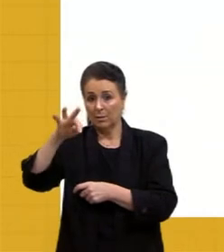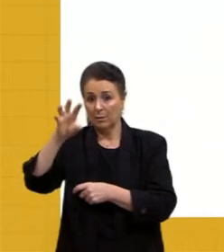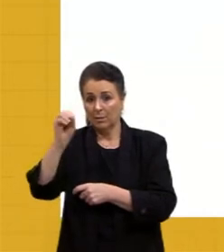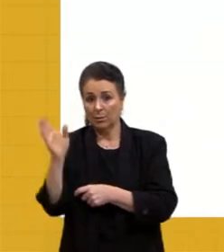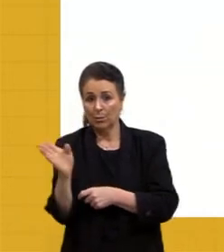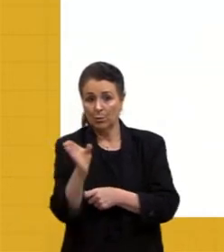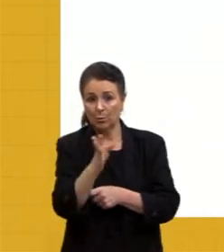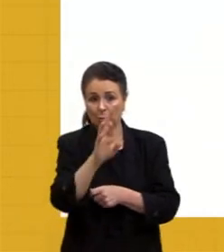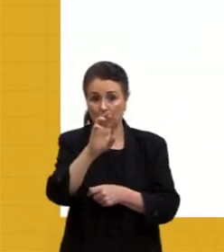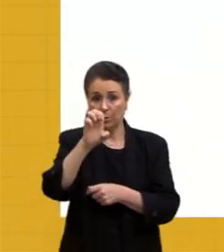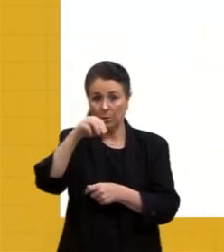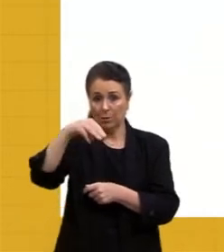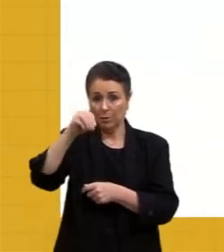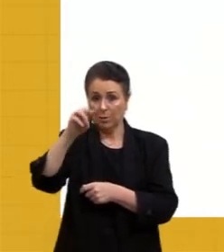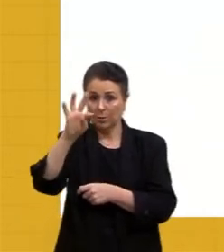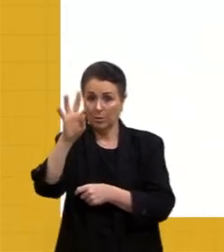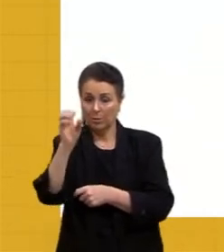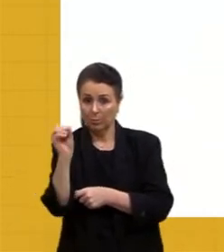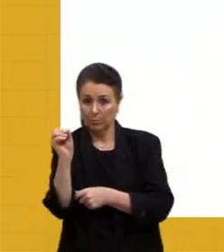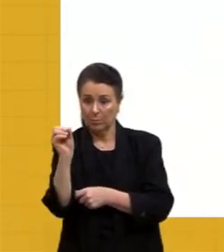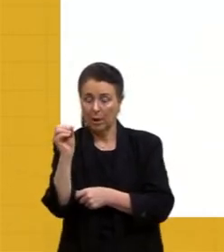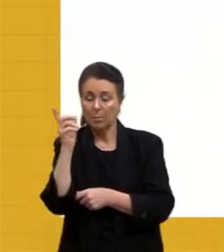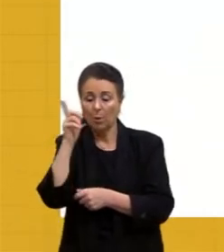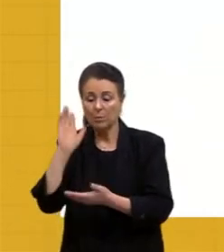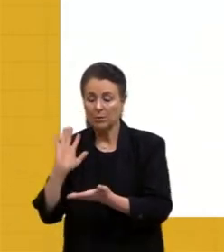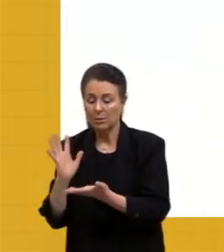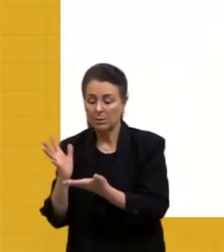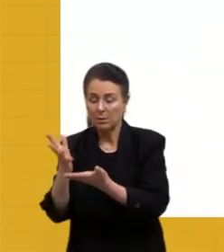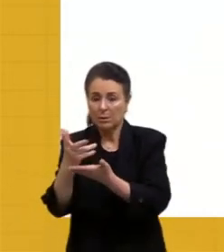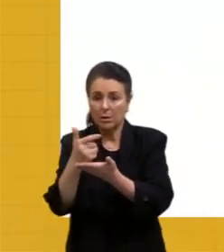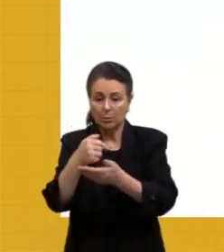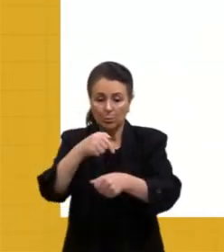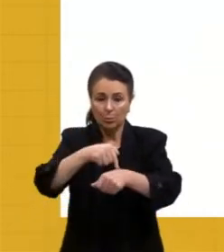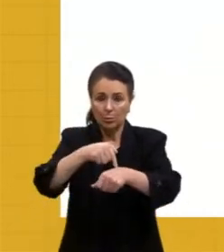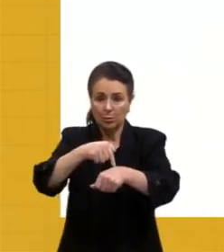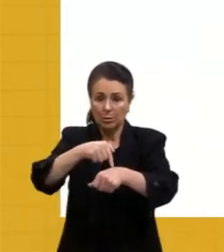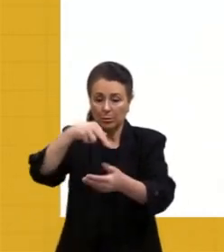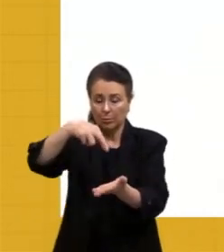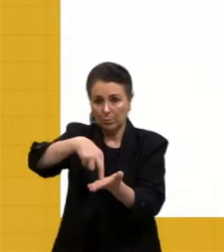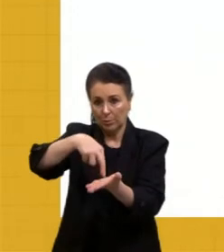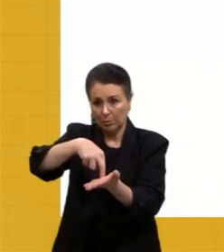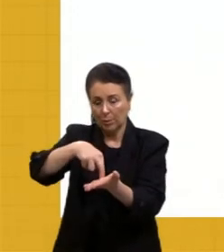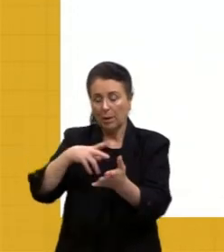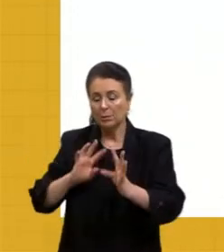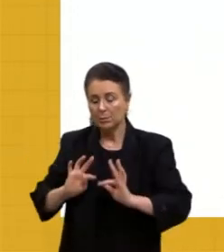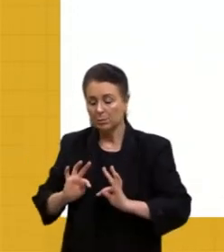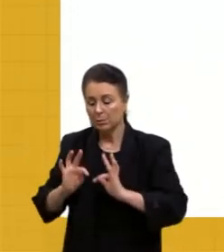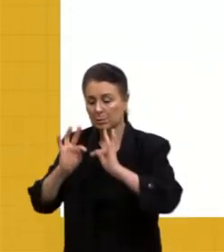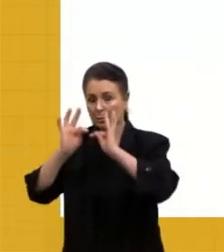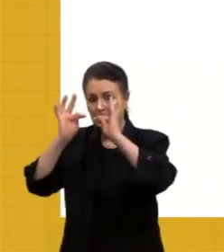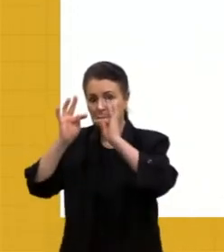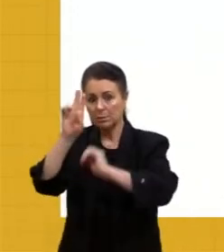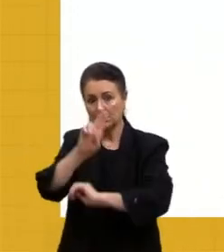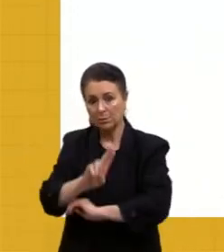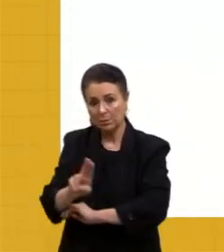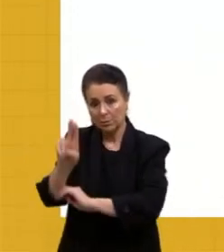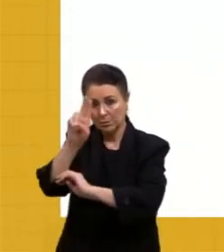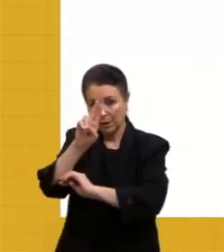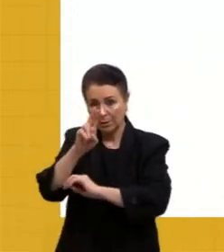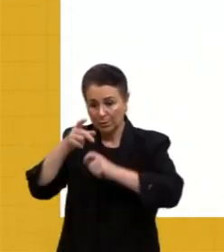e obtenção de dados em tempo quase real, tá? Então, é esse conjunto de técnicas e tecnologias, né,